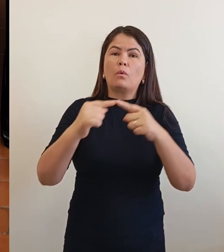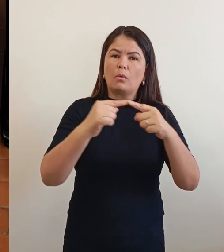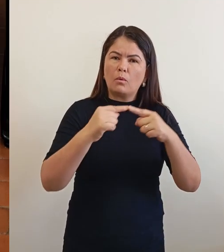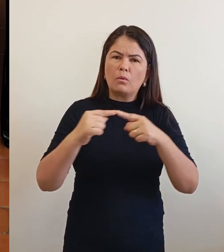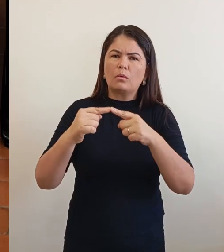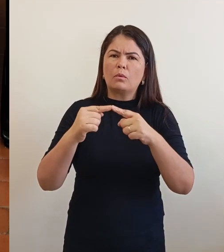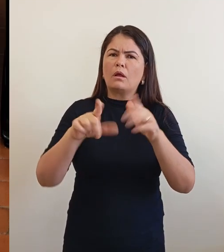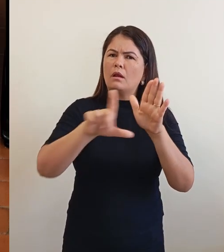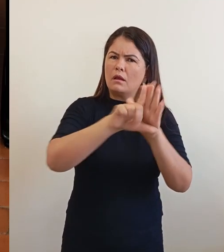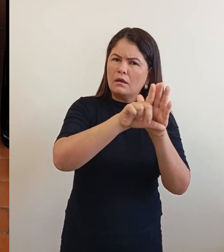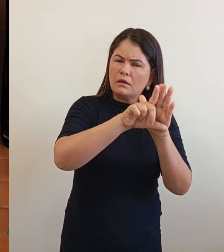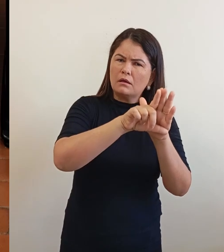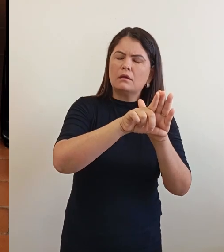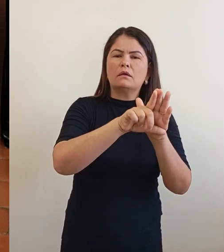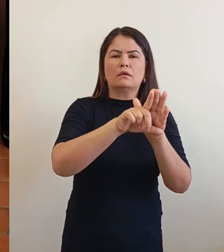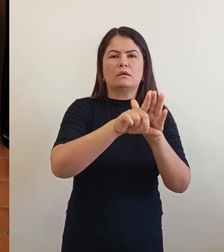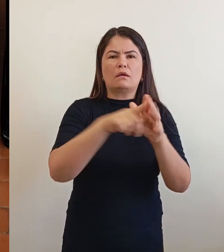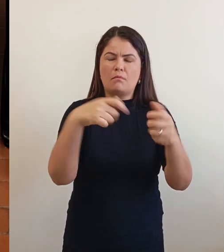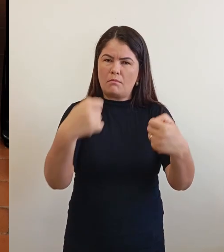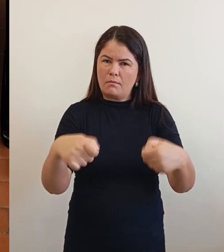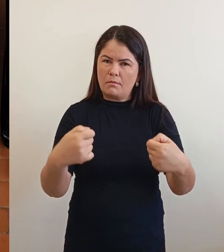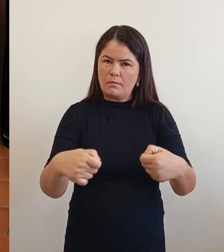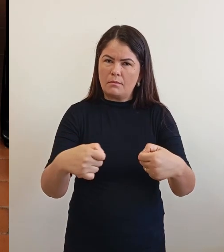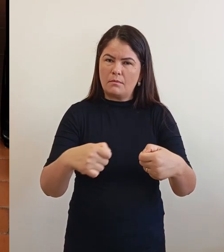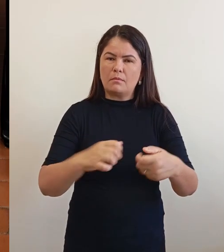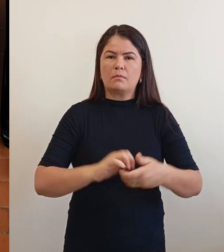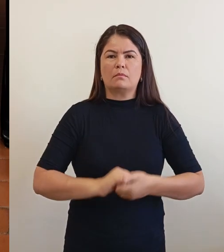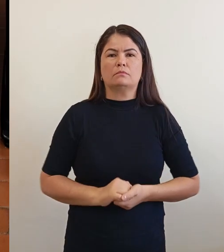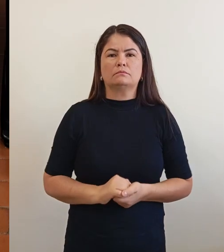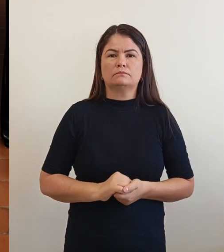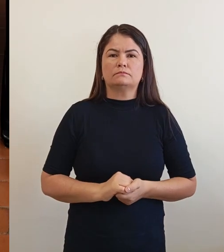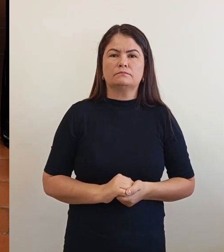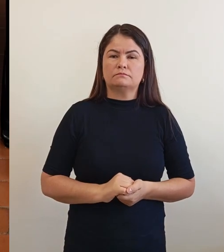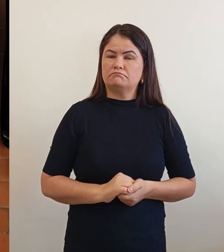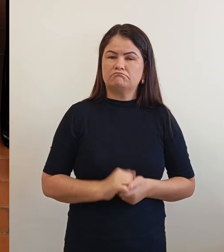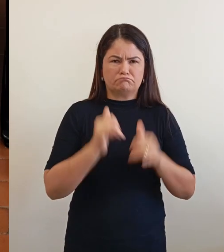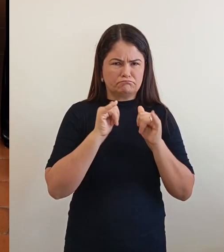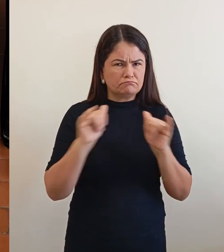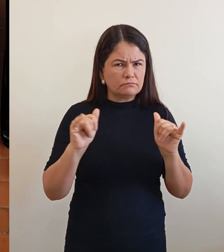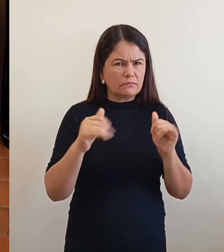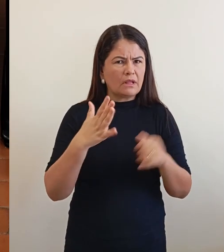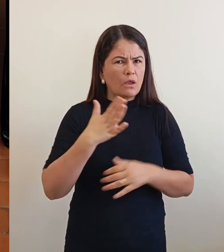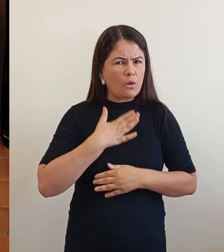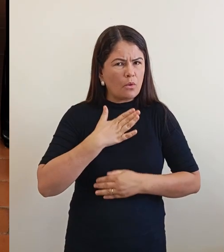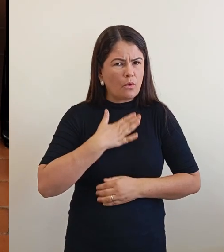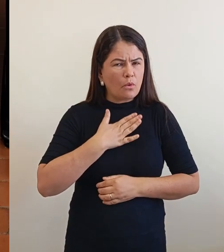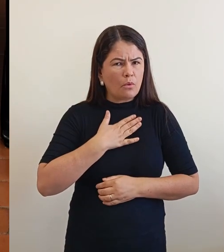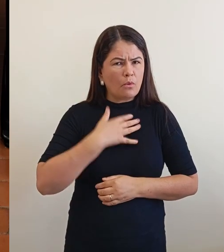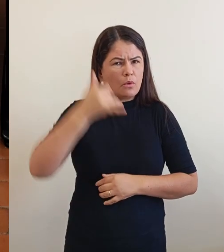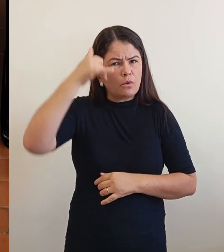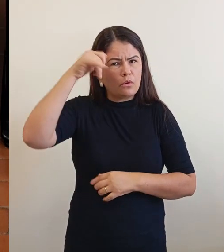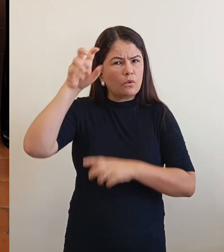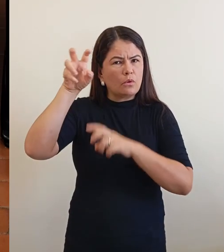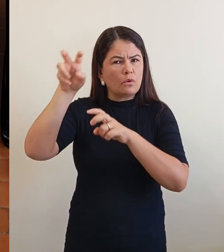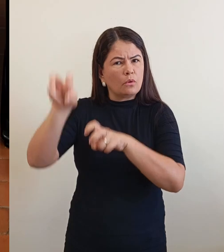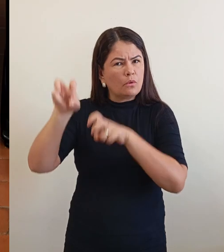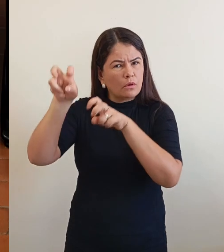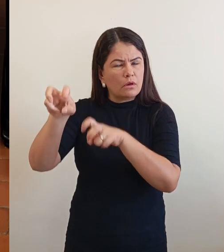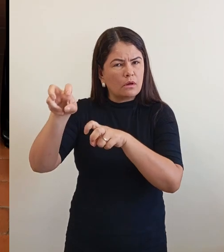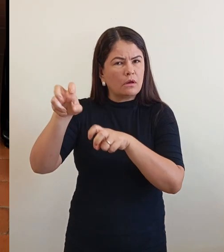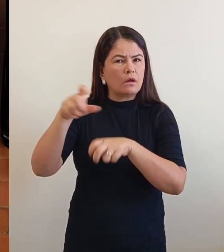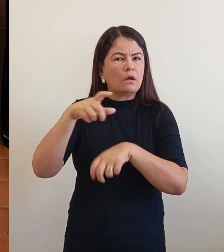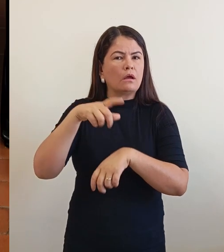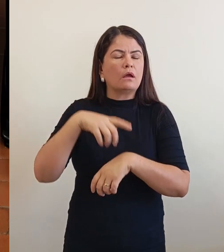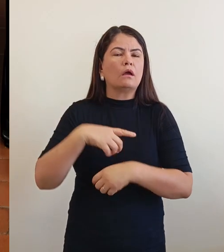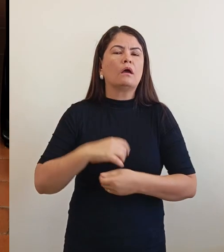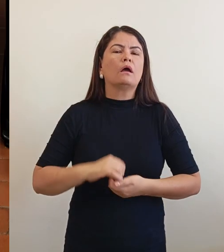legislação. Porque precisa. Eu não estou dizendo porque eu também sou do agro, porque a gente veio